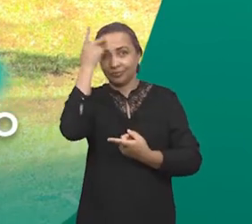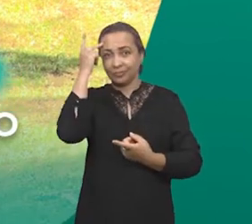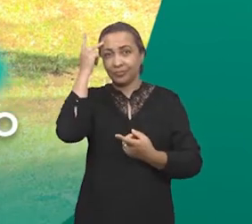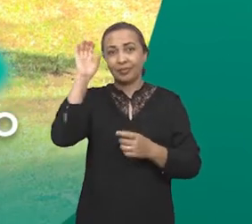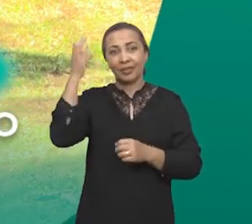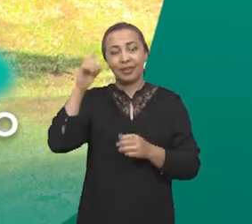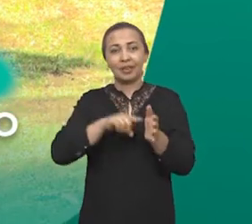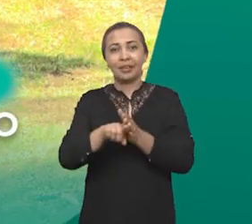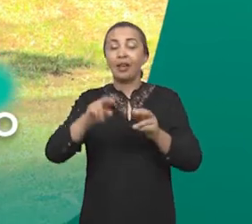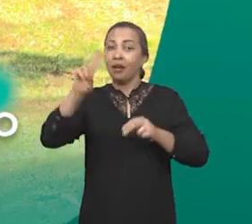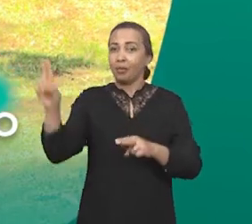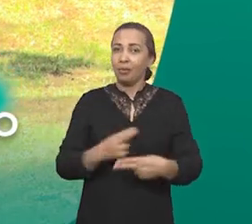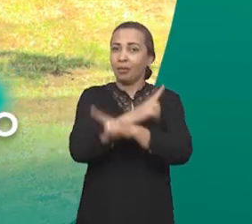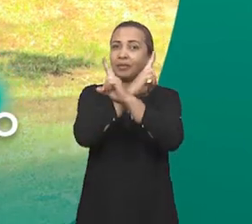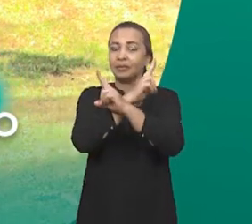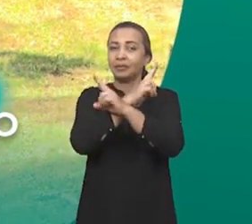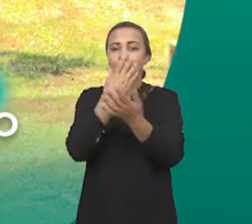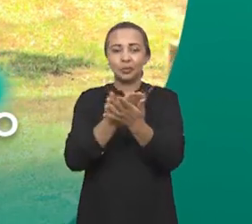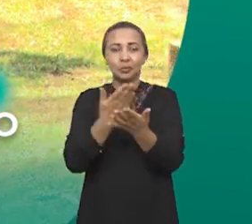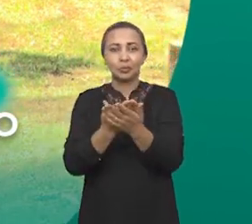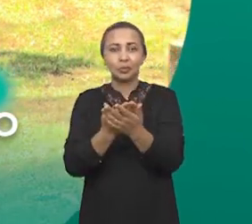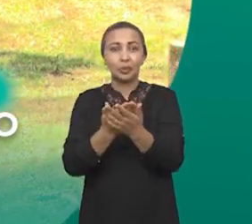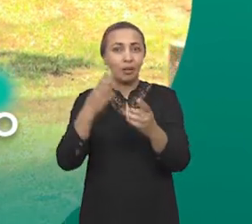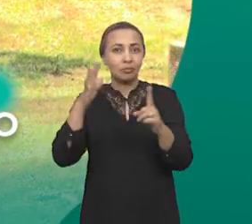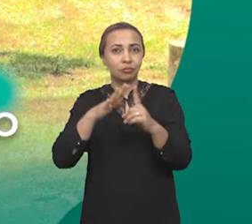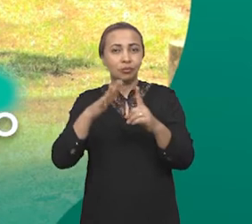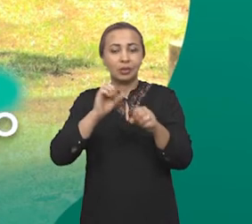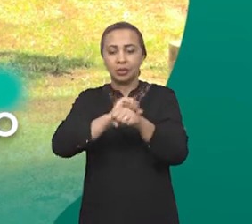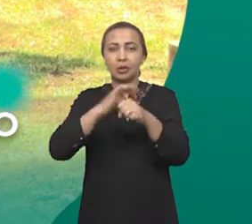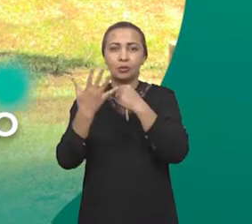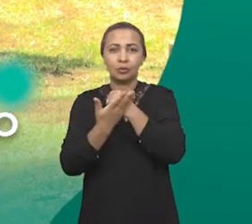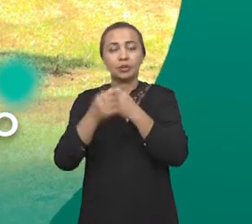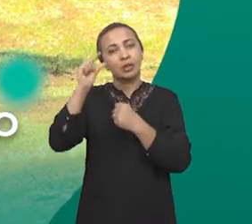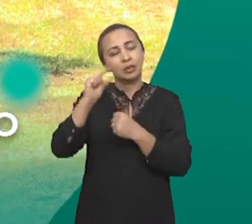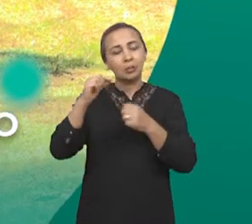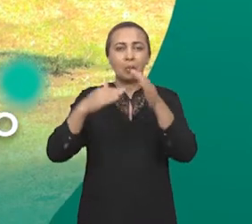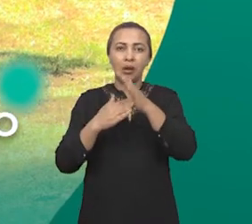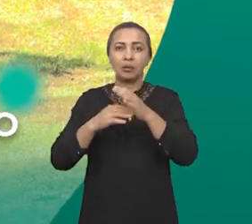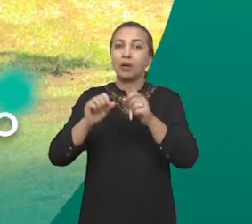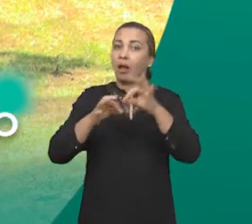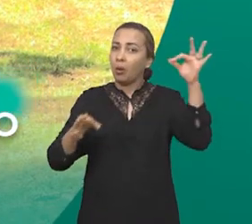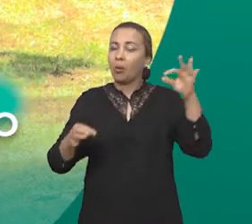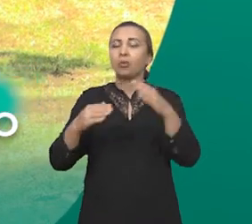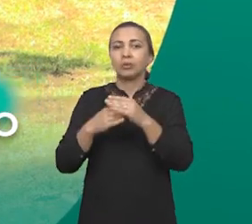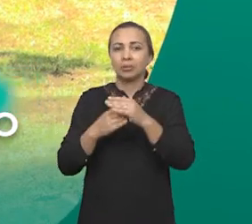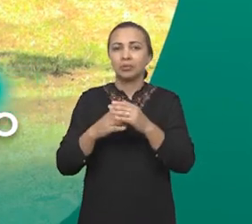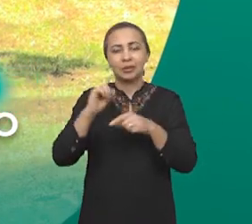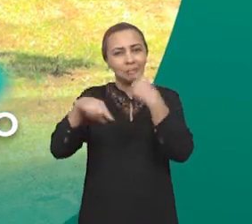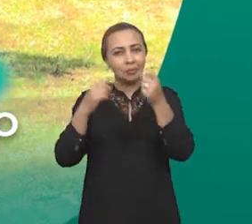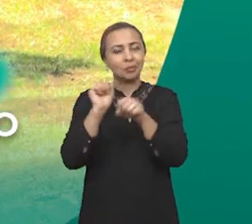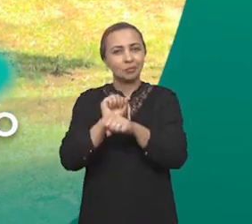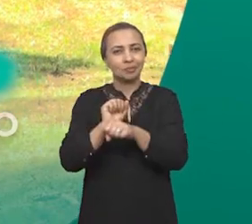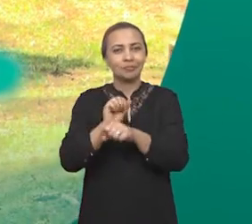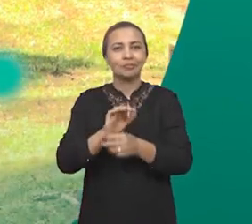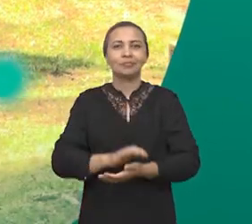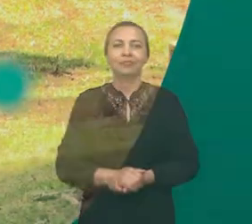cientistas da Universidade Estadual do Sudoeste da Bahia estudam os efeitos da Covid a curto e longo prazo. É depois do